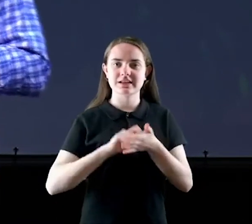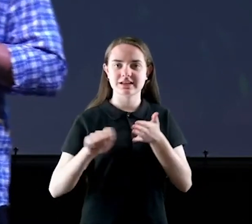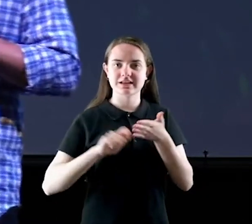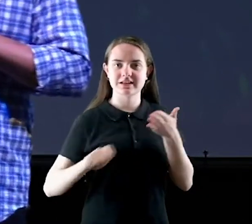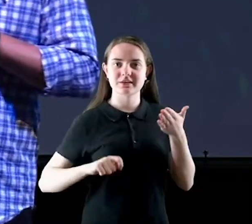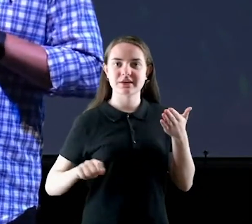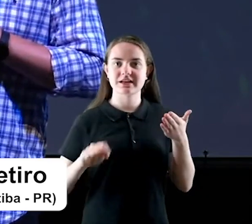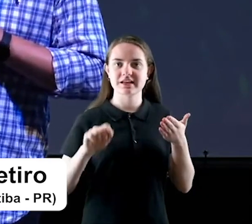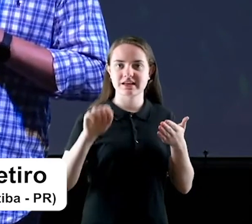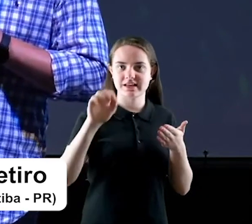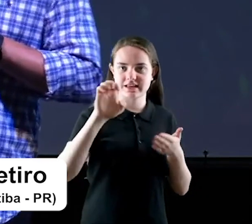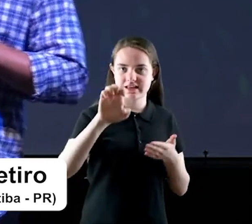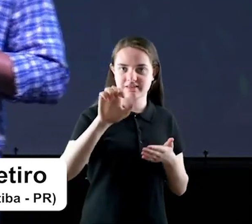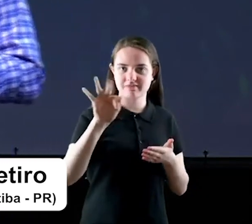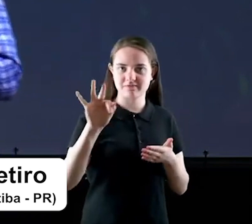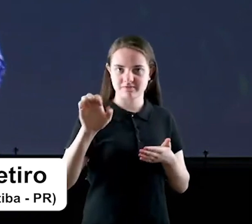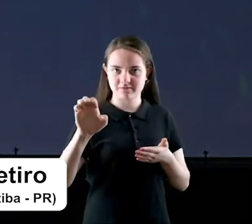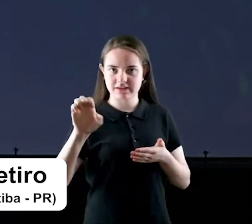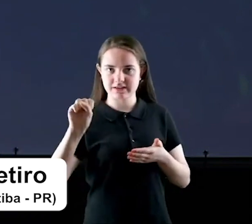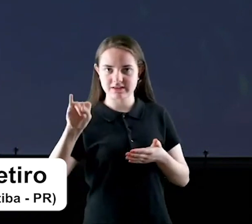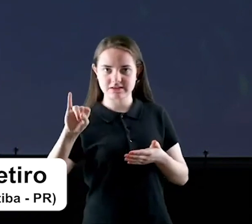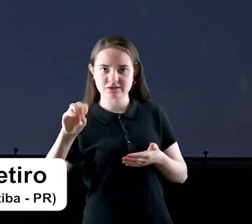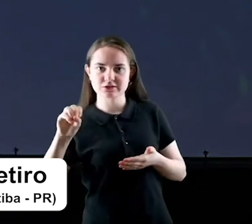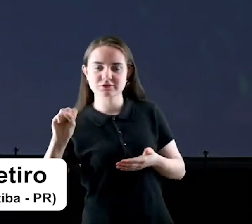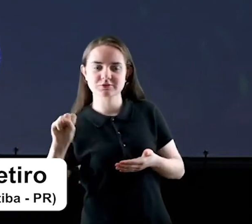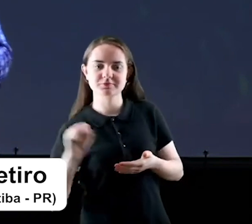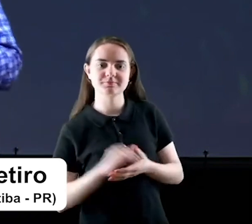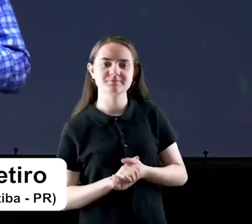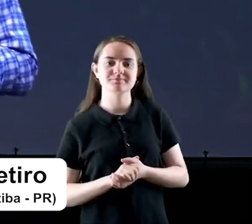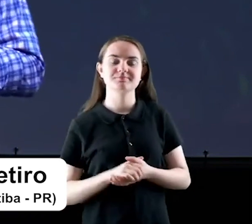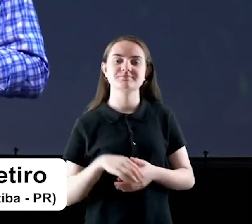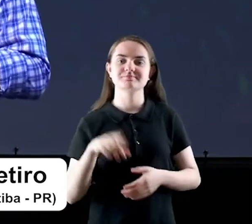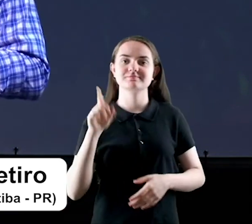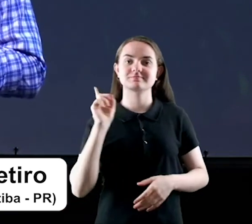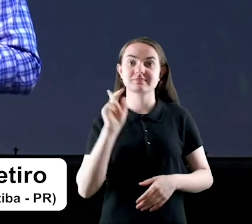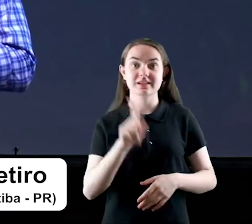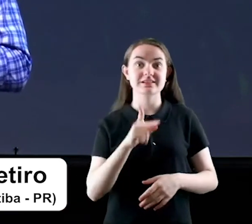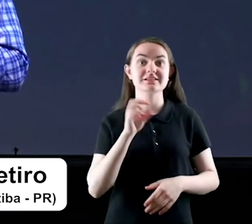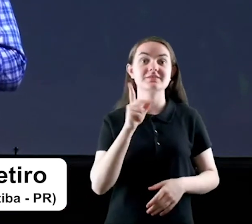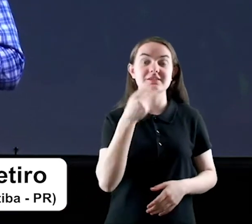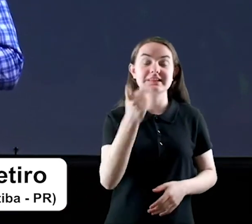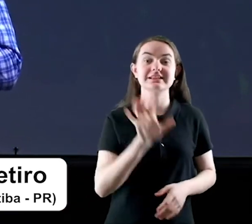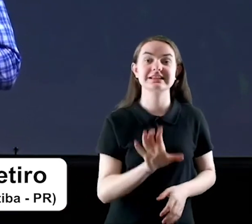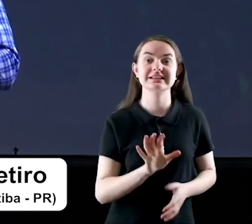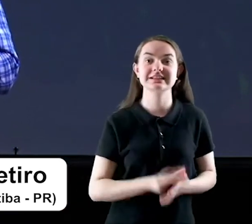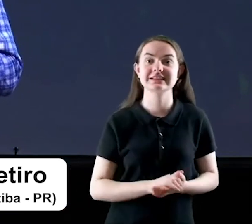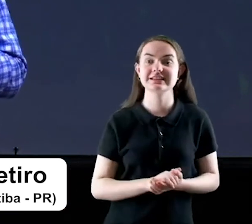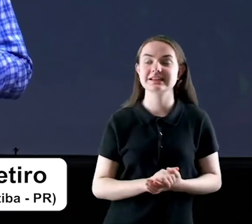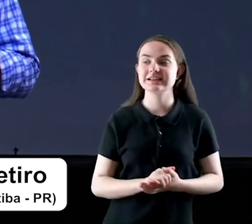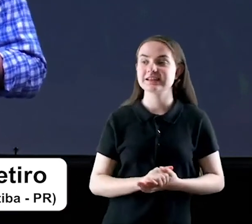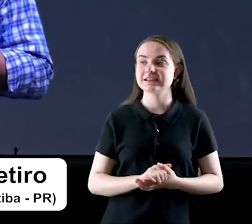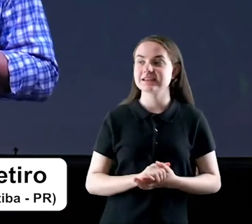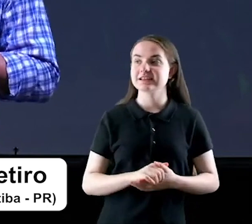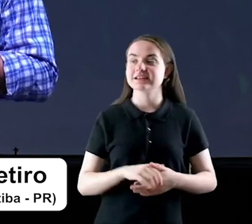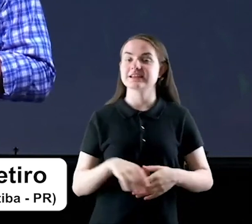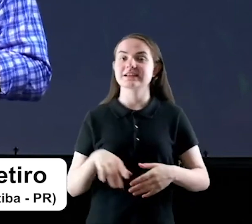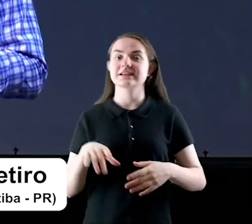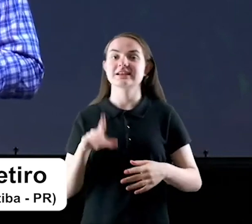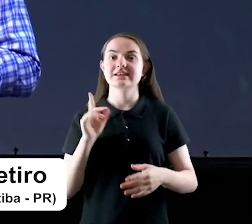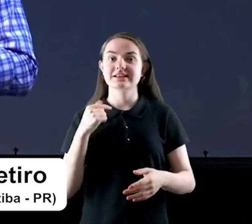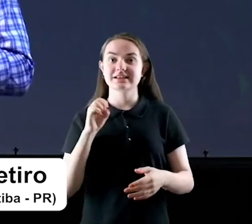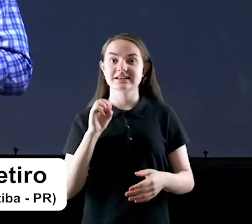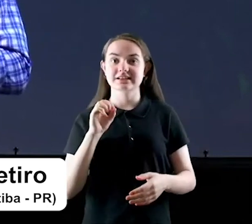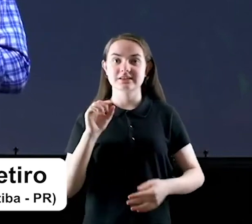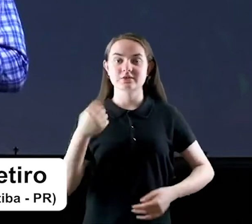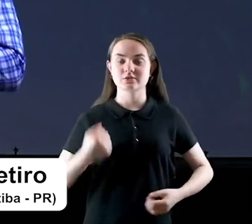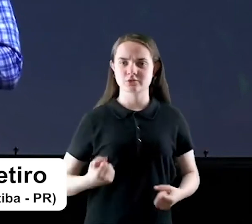sobre vós o escudo da fé com o qual podereis apagar todo lança-chamas